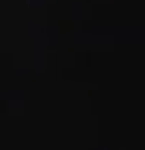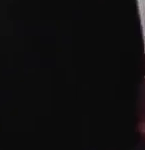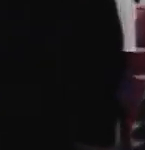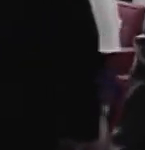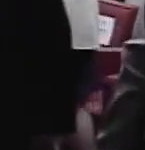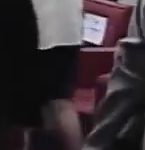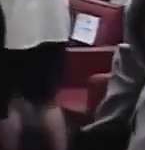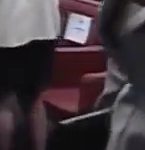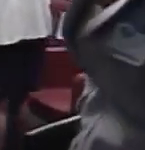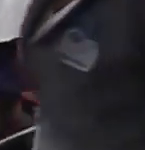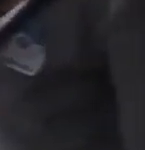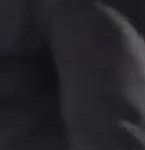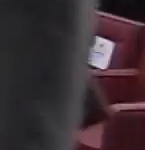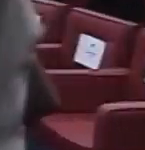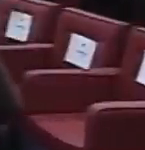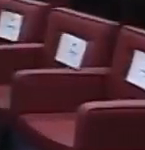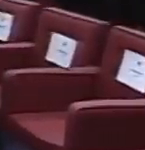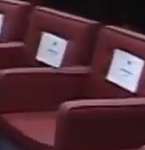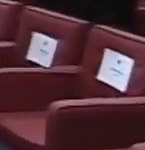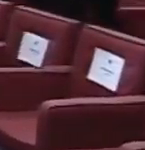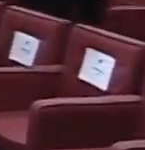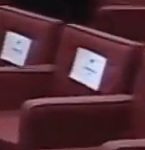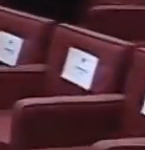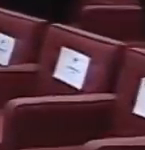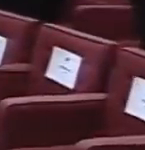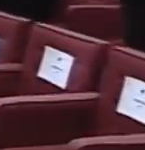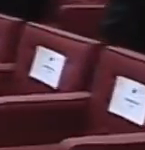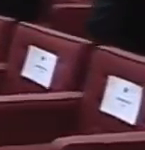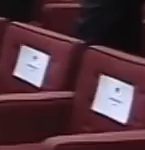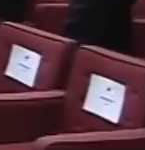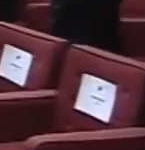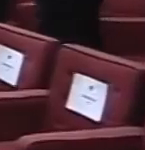e aí e aí